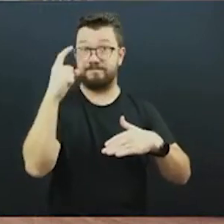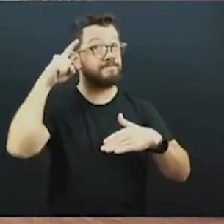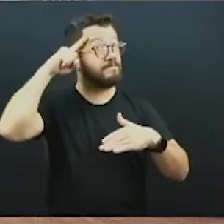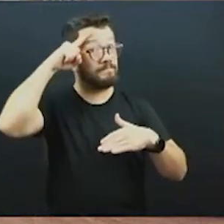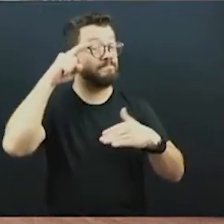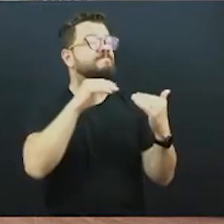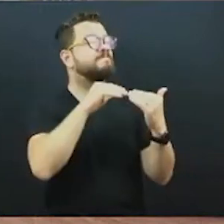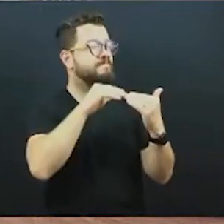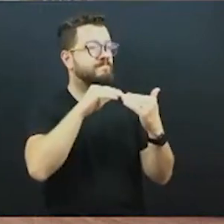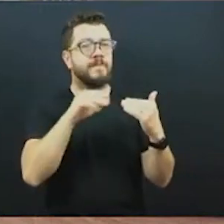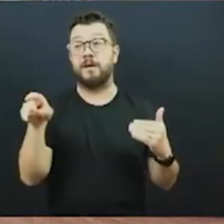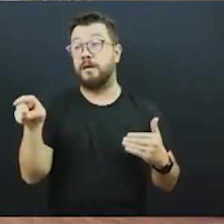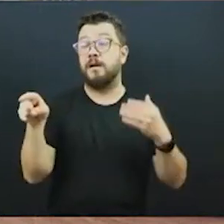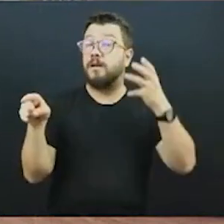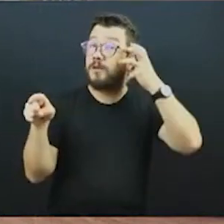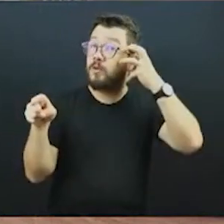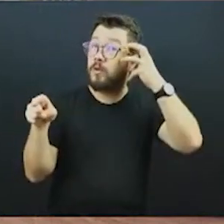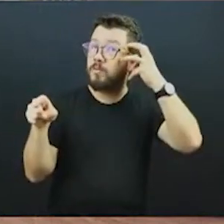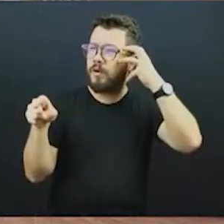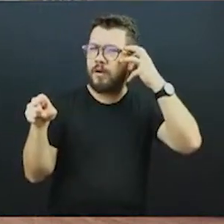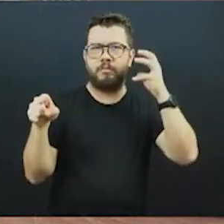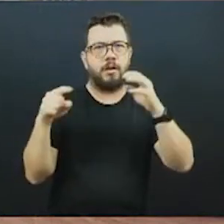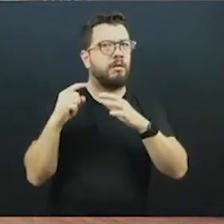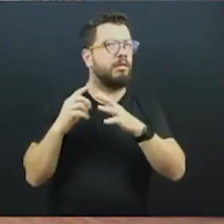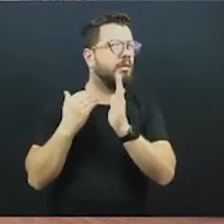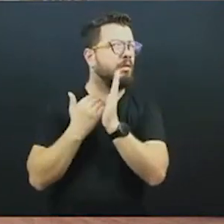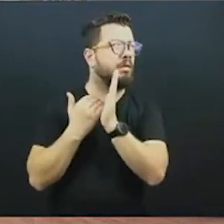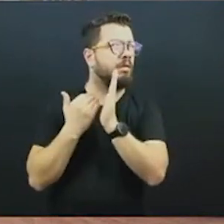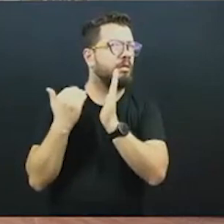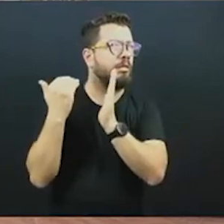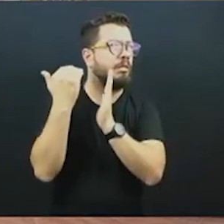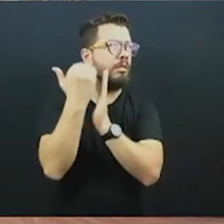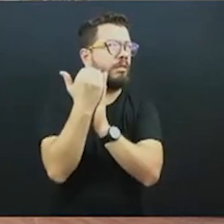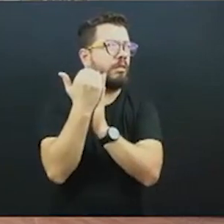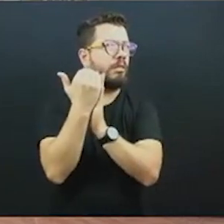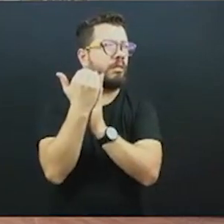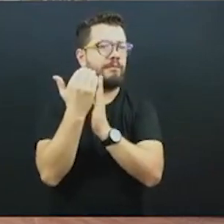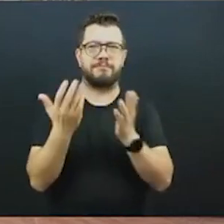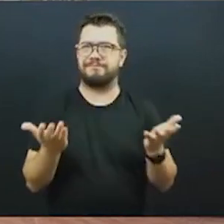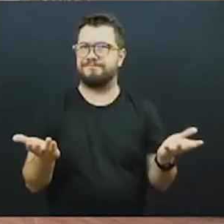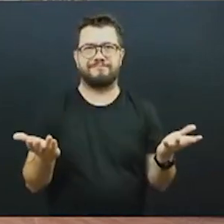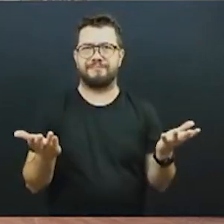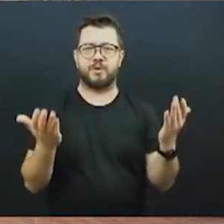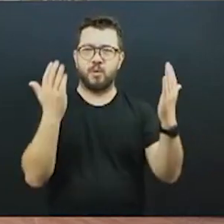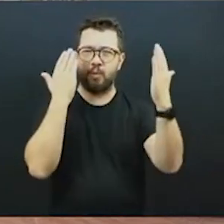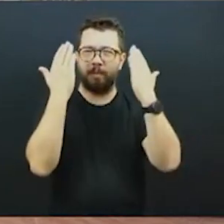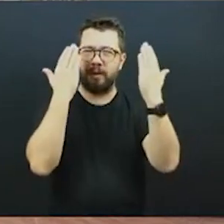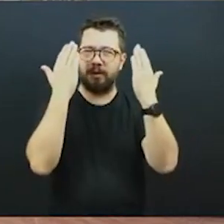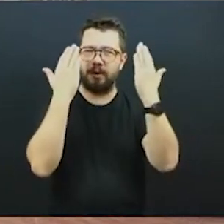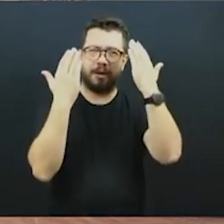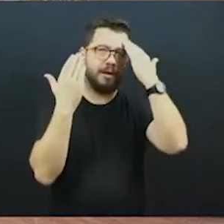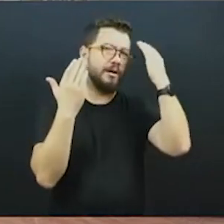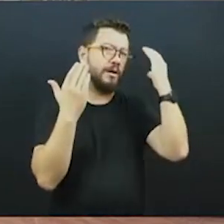vereador Dalton Borba exagera ao comparar o sistema de transporte de Curitiba